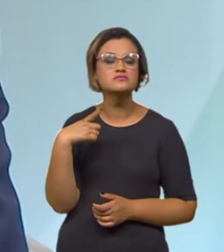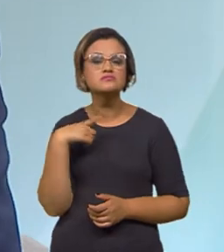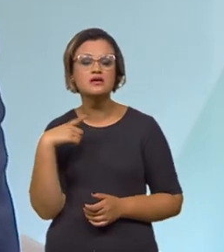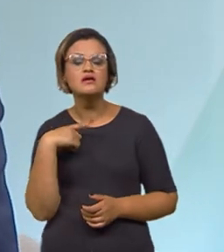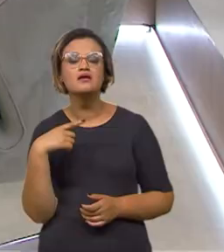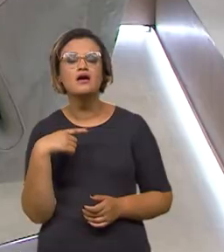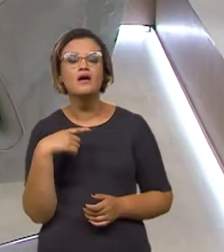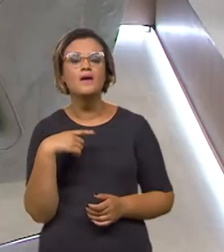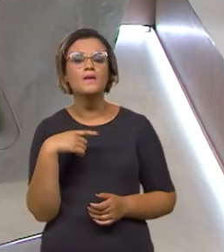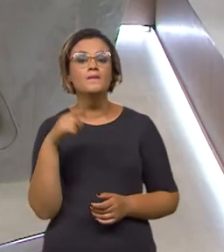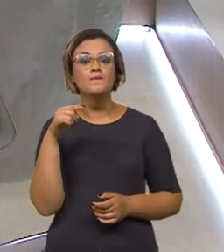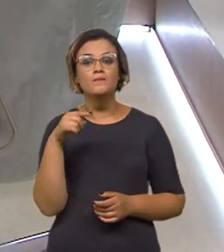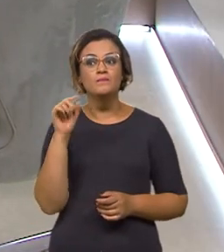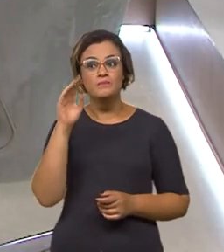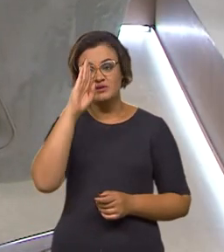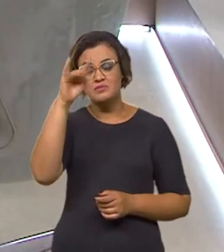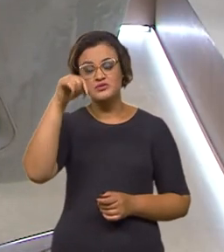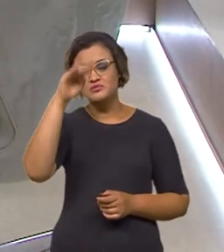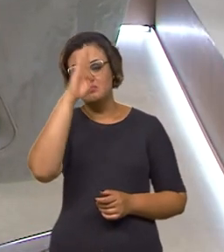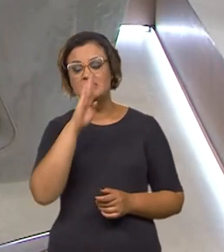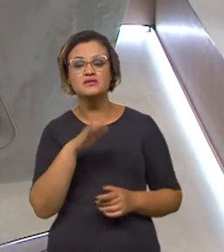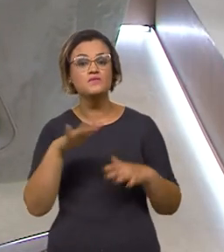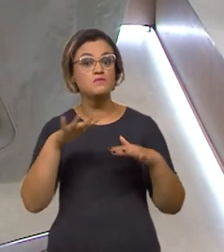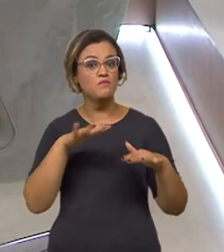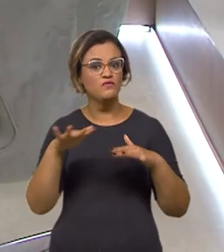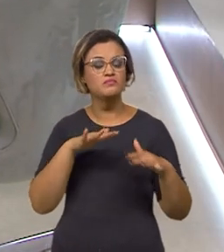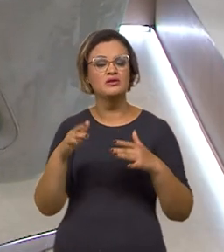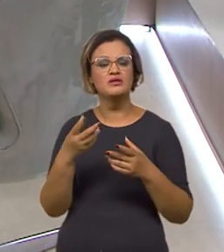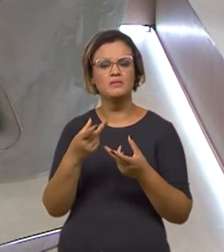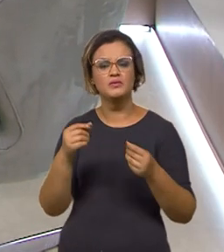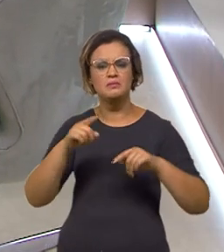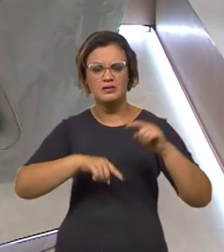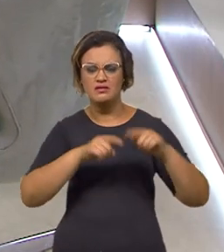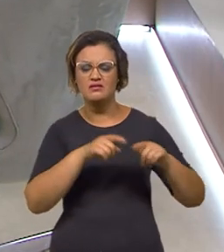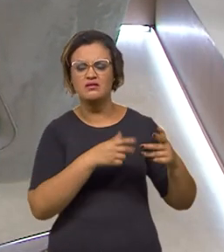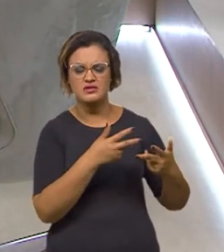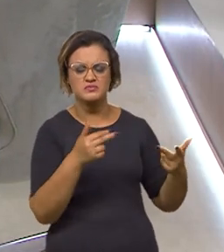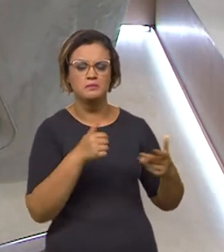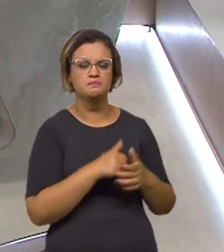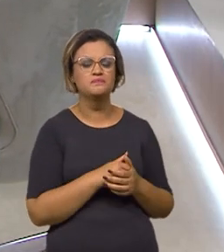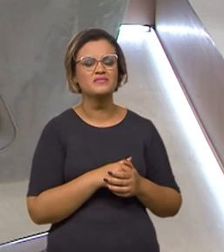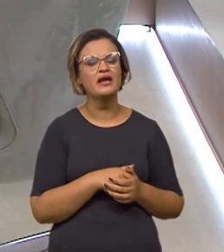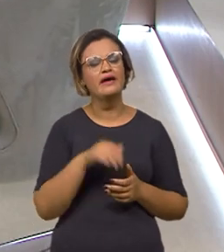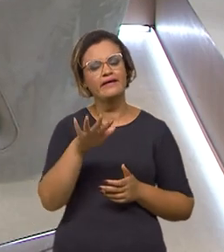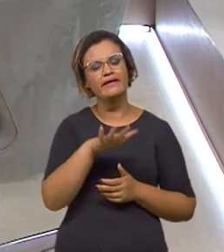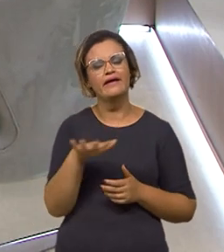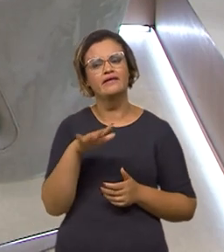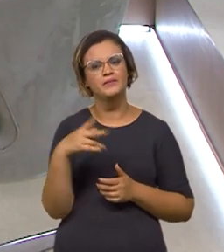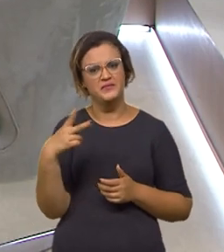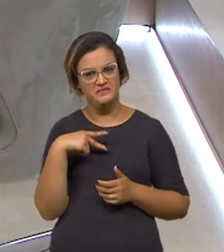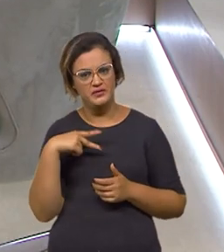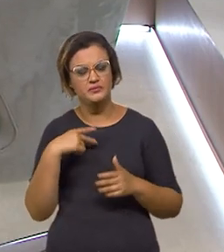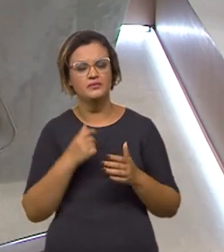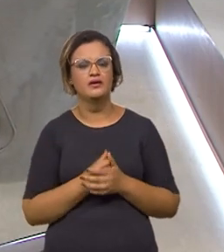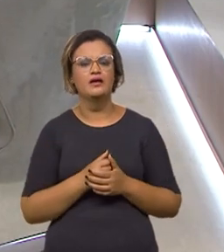enorme no Brasil, especialmente um país que movimenta muita commodity. Falando no setor privado e nessa